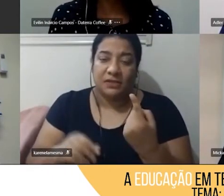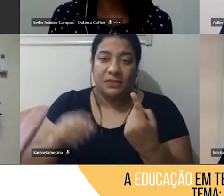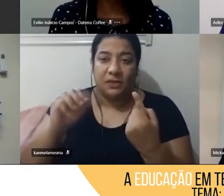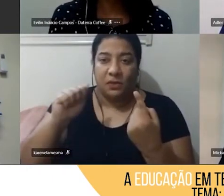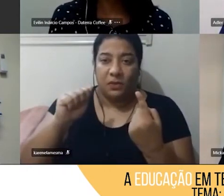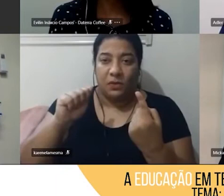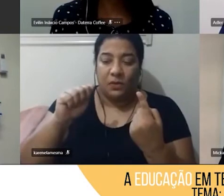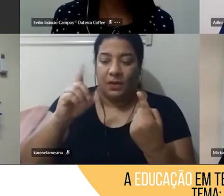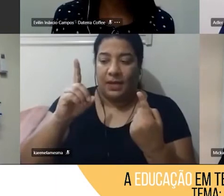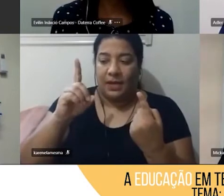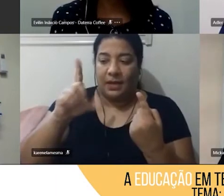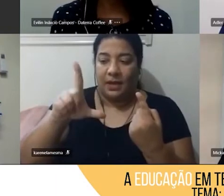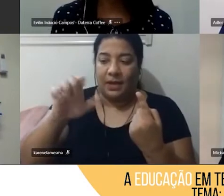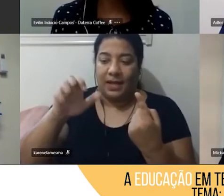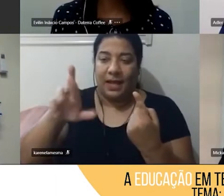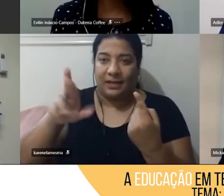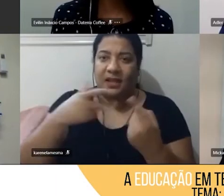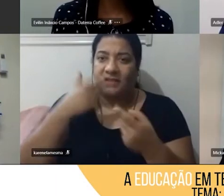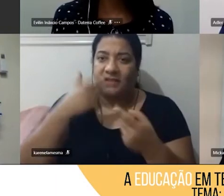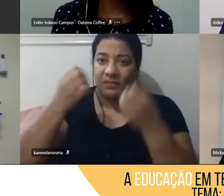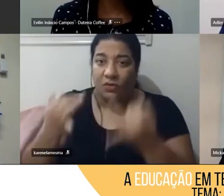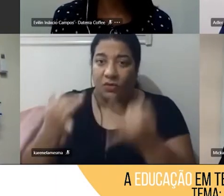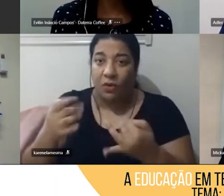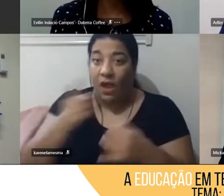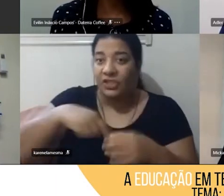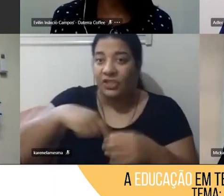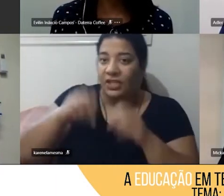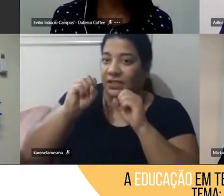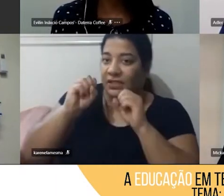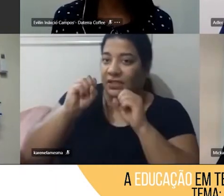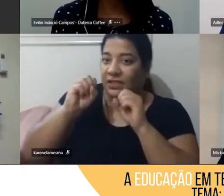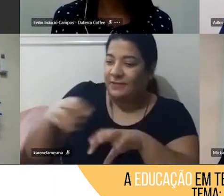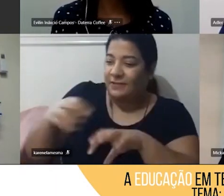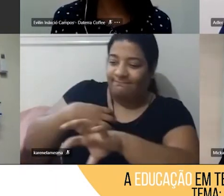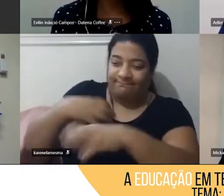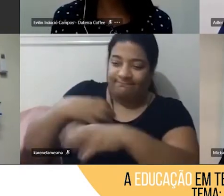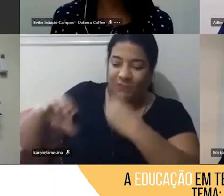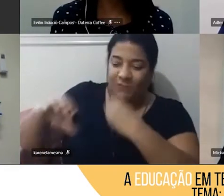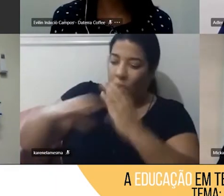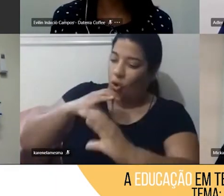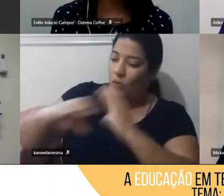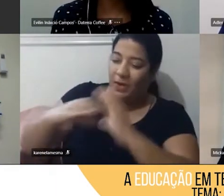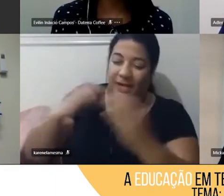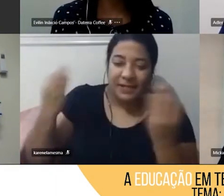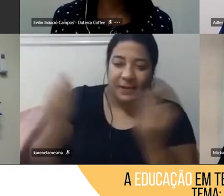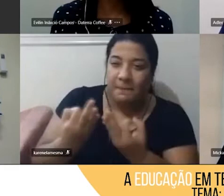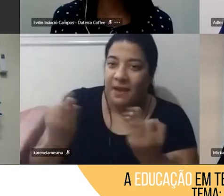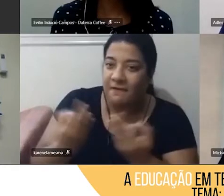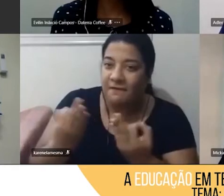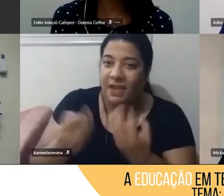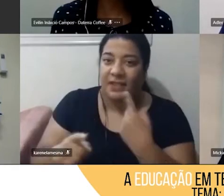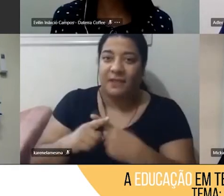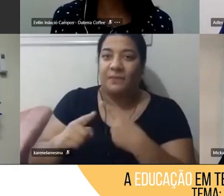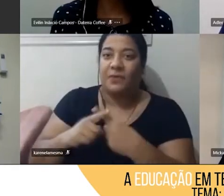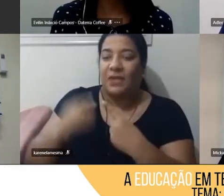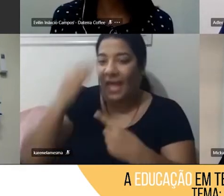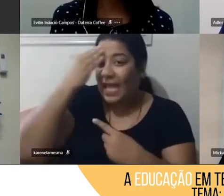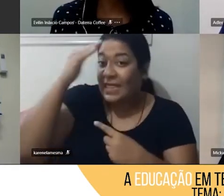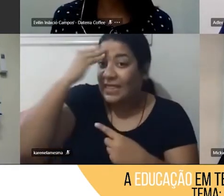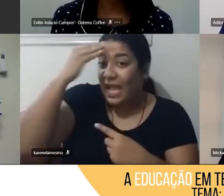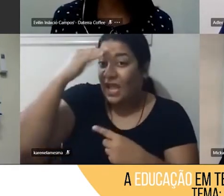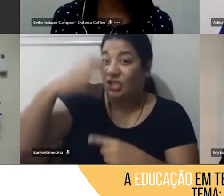jovens é muito eficaz, porque eles nos entendem, a gente entende eles, e caso ocorra alguma coisa, a gente entende o que está